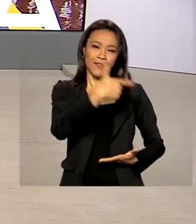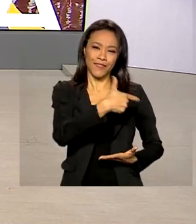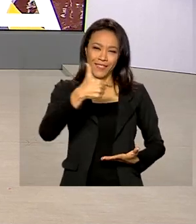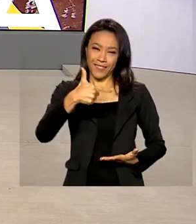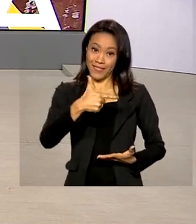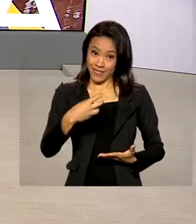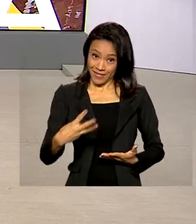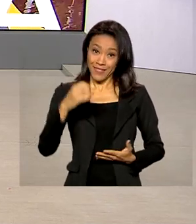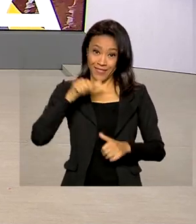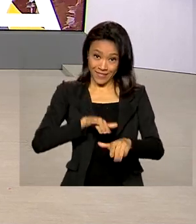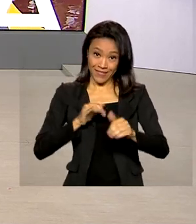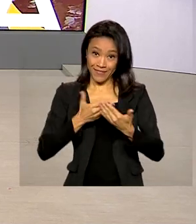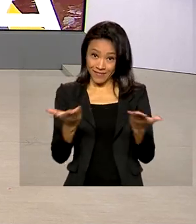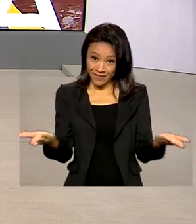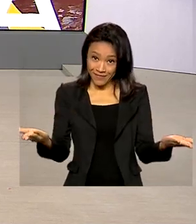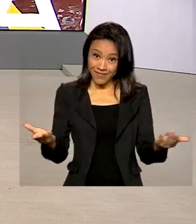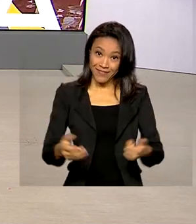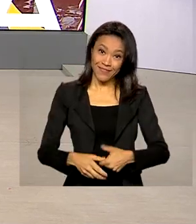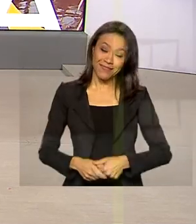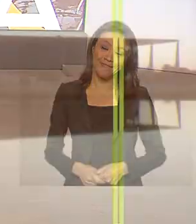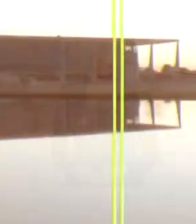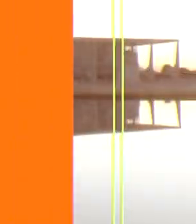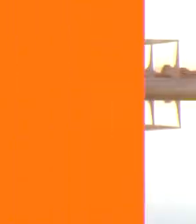setembro, o Brasil em Dia já está no ar.